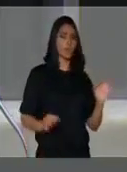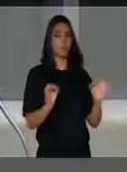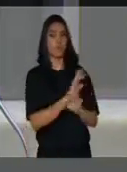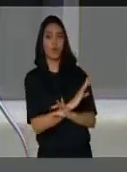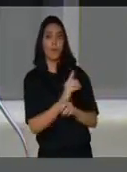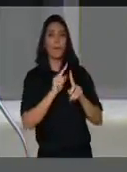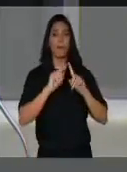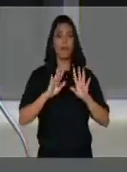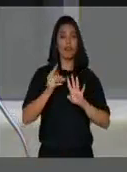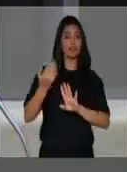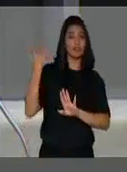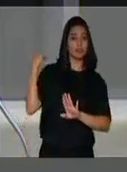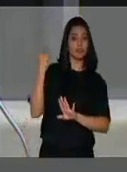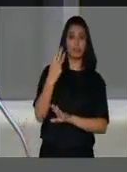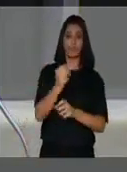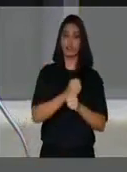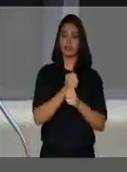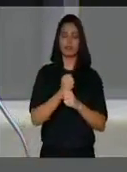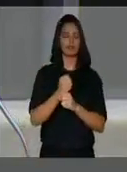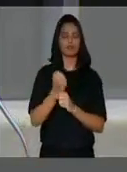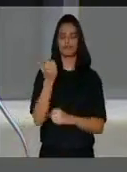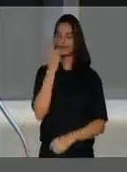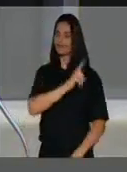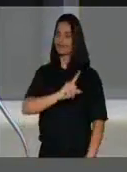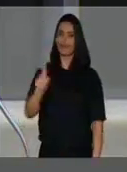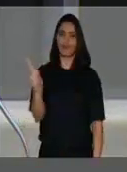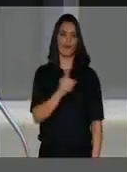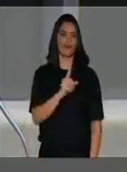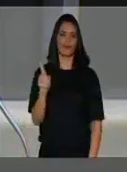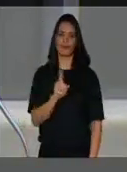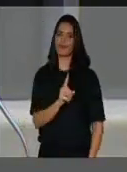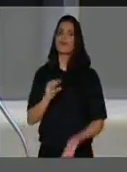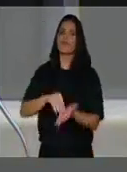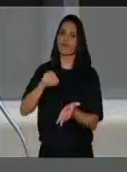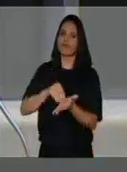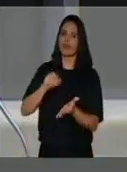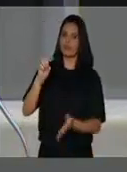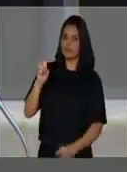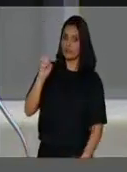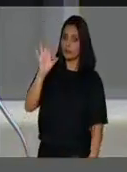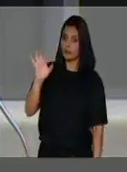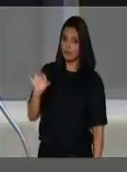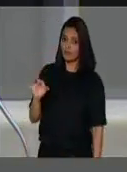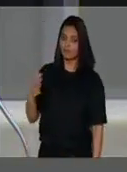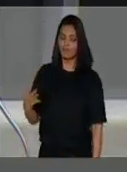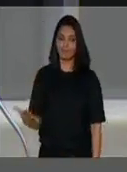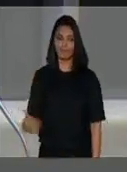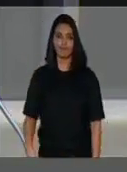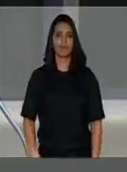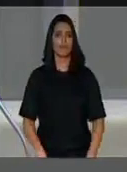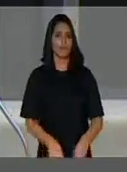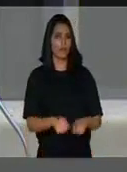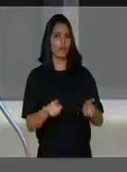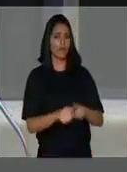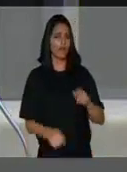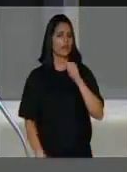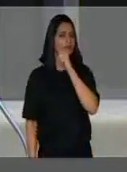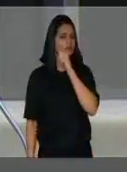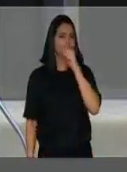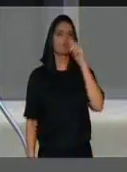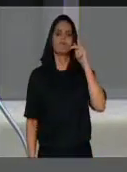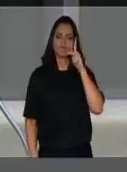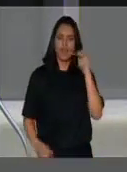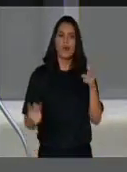Há três anos atrás, Valdês não conseguiu fazer os outros 5%. Sem contar o desemprego que assola o Amapá,